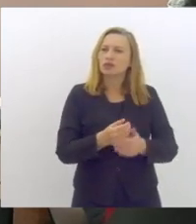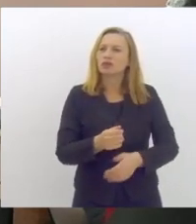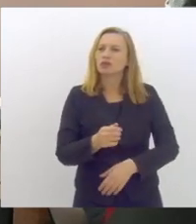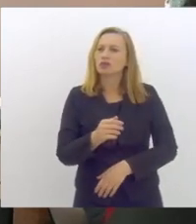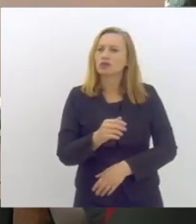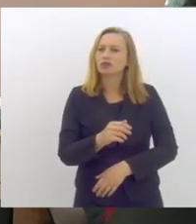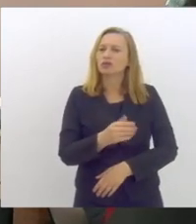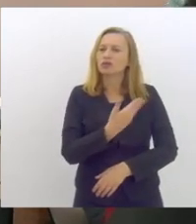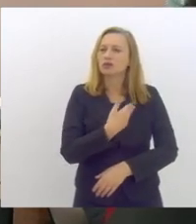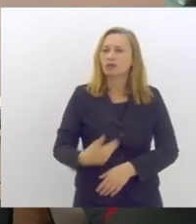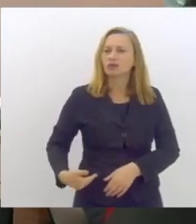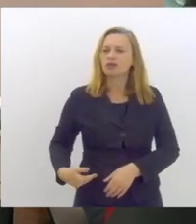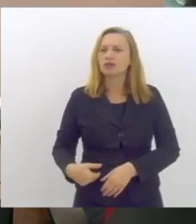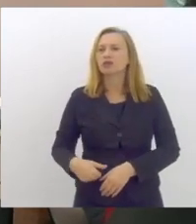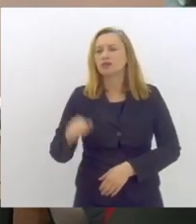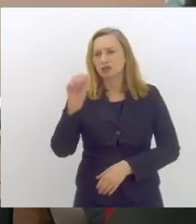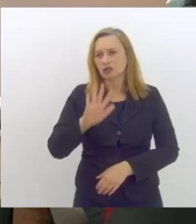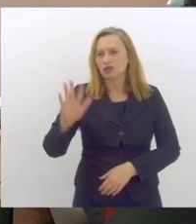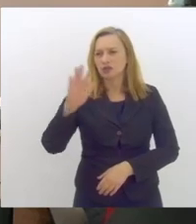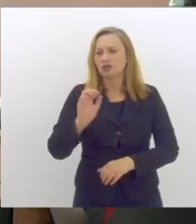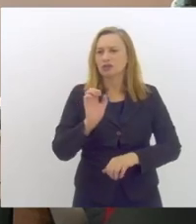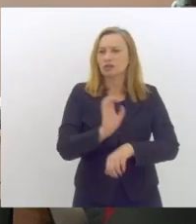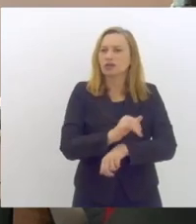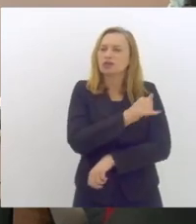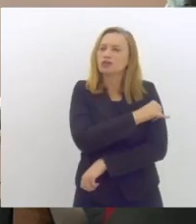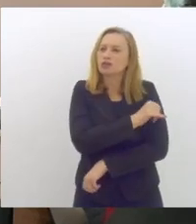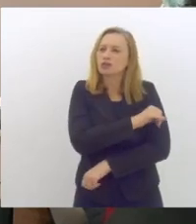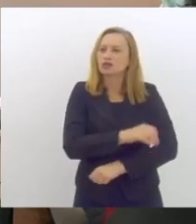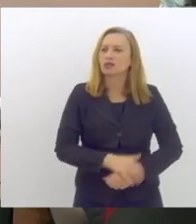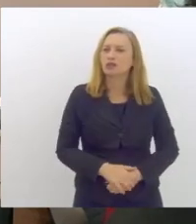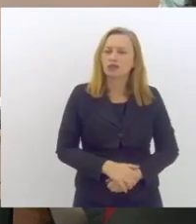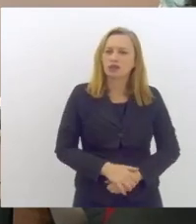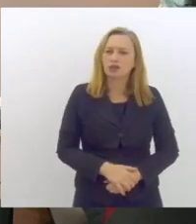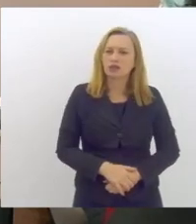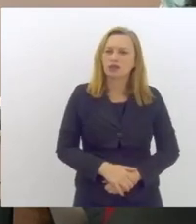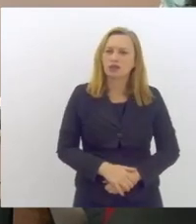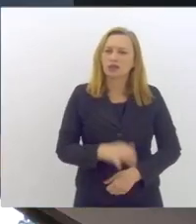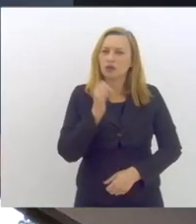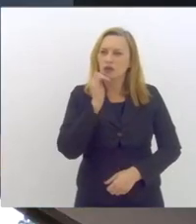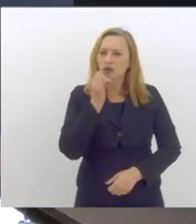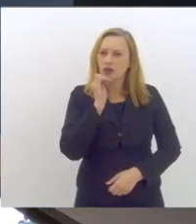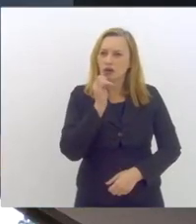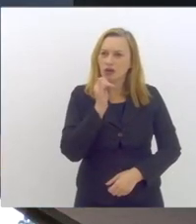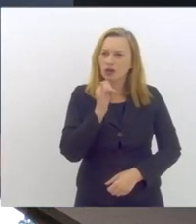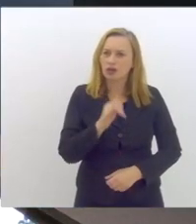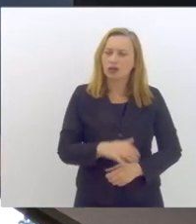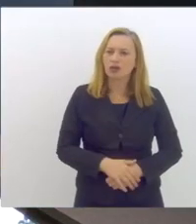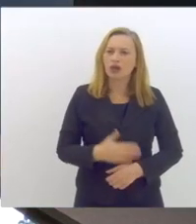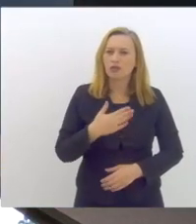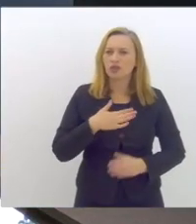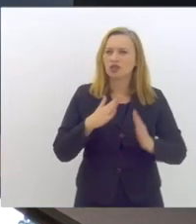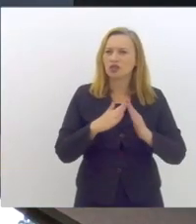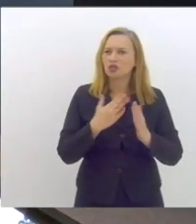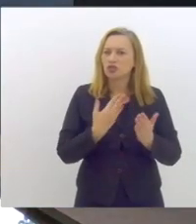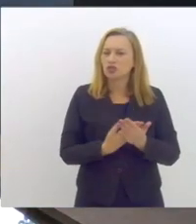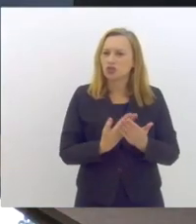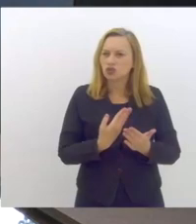do Rio de Janeiro e assim pelo relato que eu tenho da minha escola